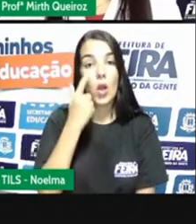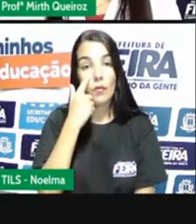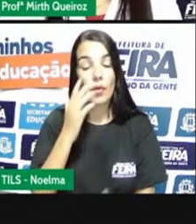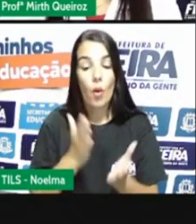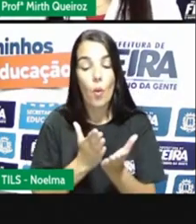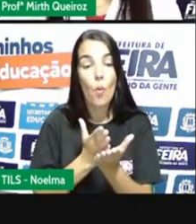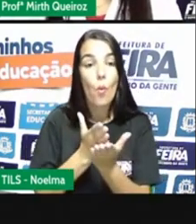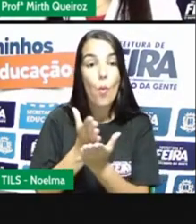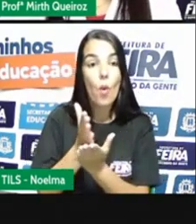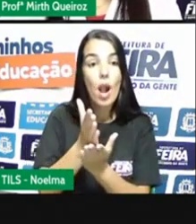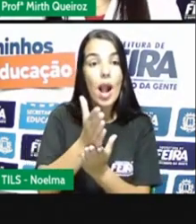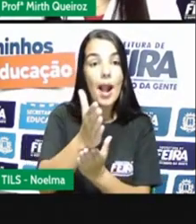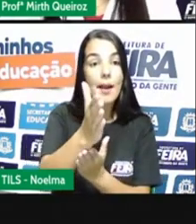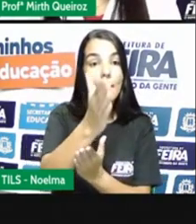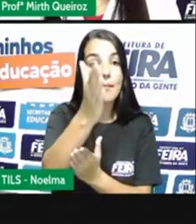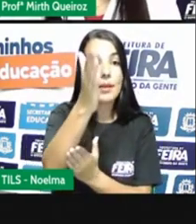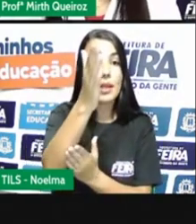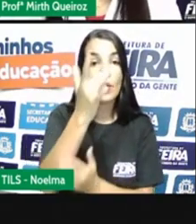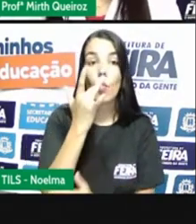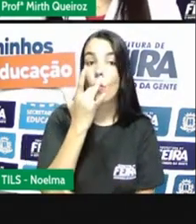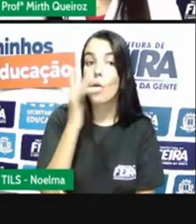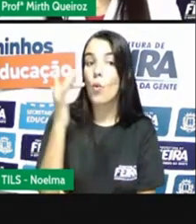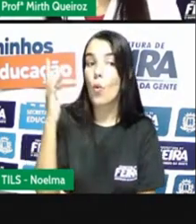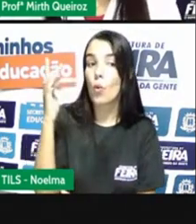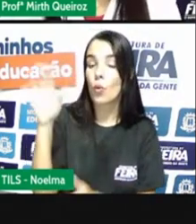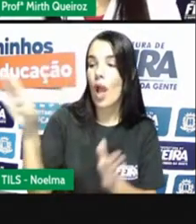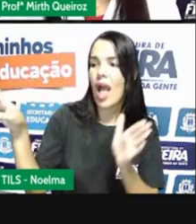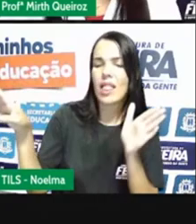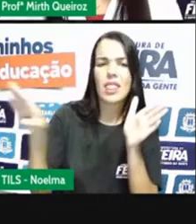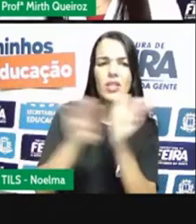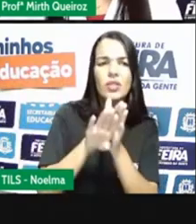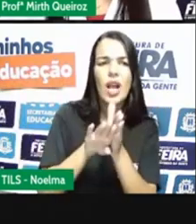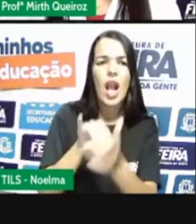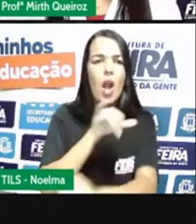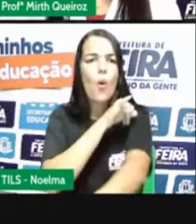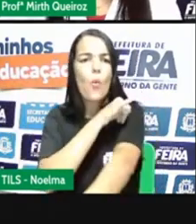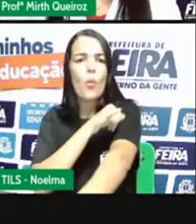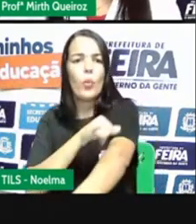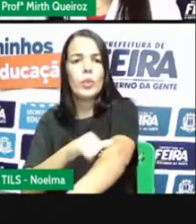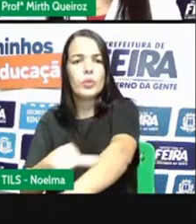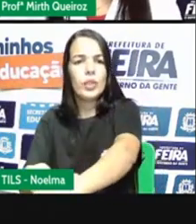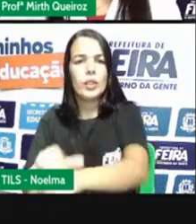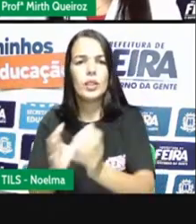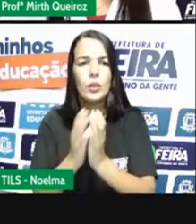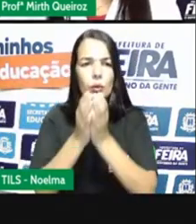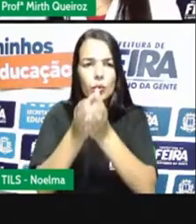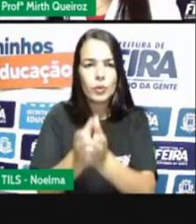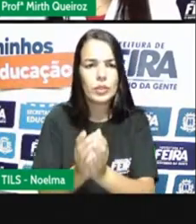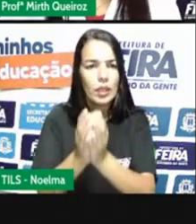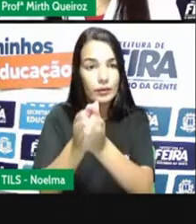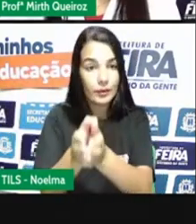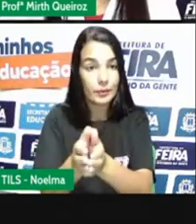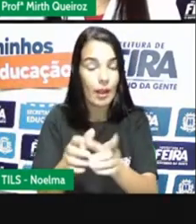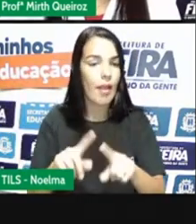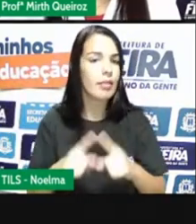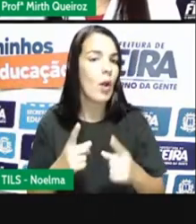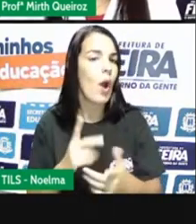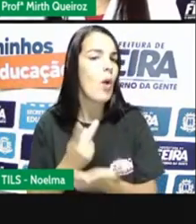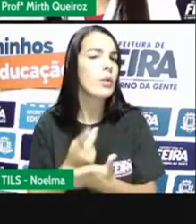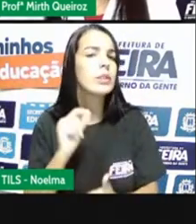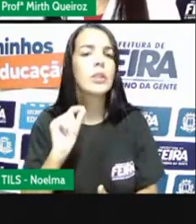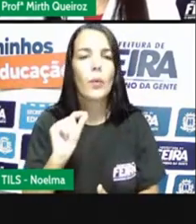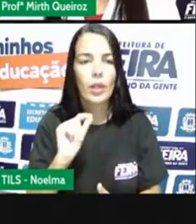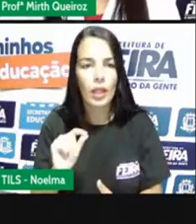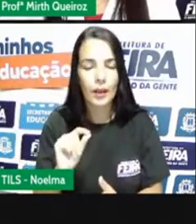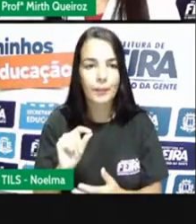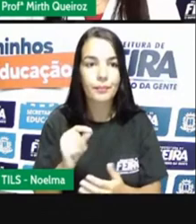Caminho do ouro até o porto do Rio de Janeiro. Bom, gente, o caminho percorrido pela busca do ouro originou estradas e ligações importantes para